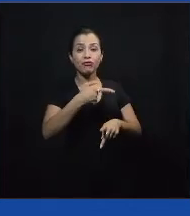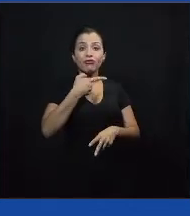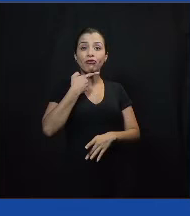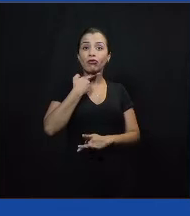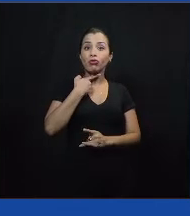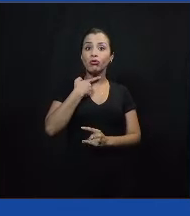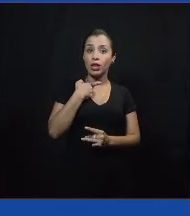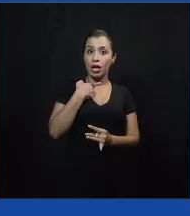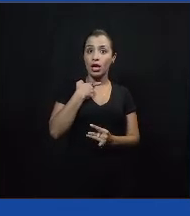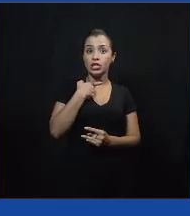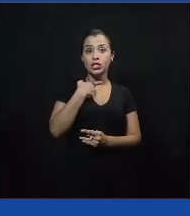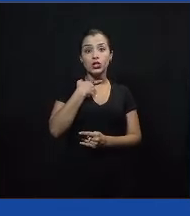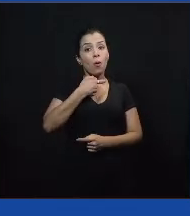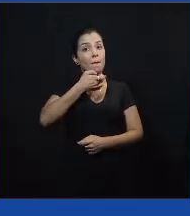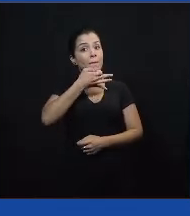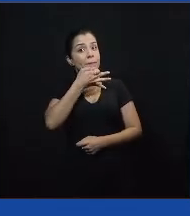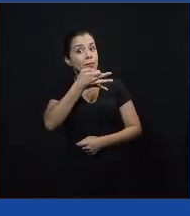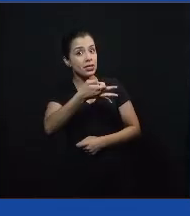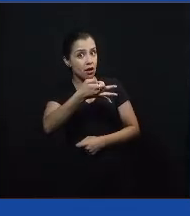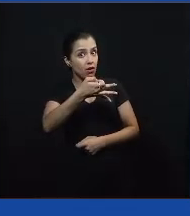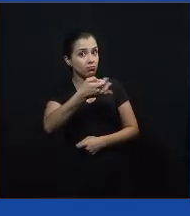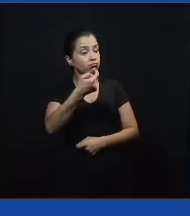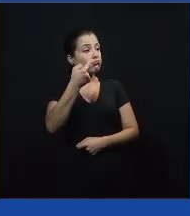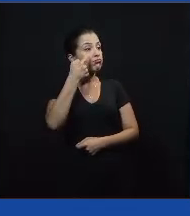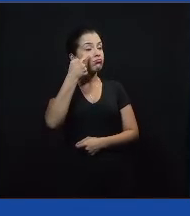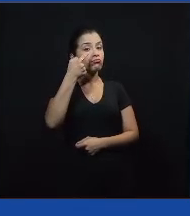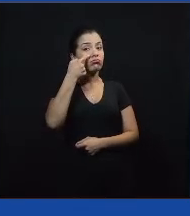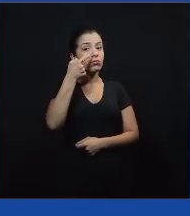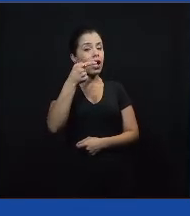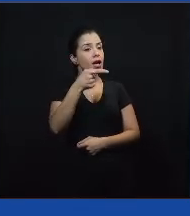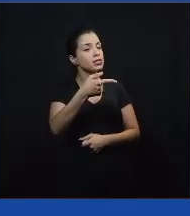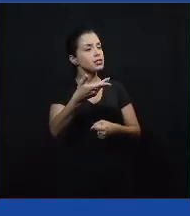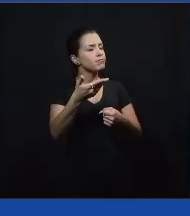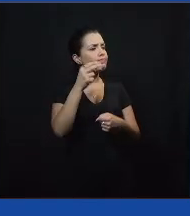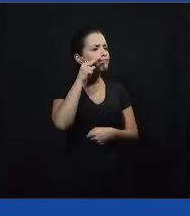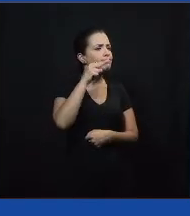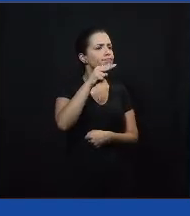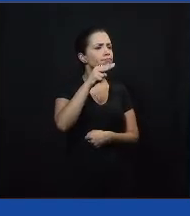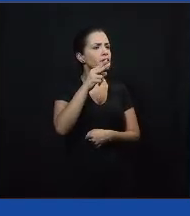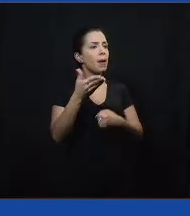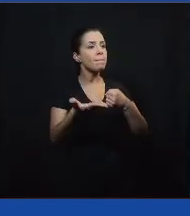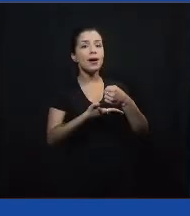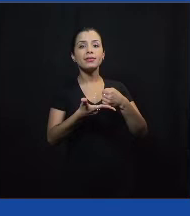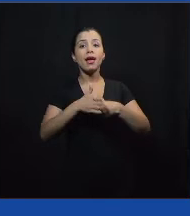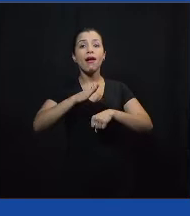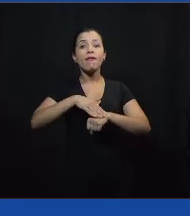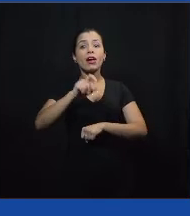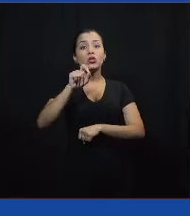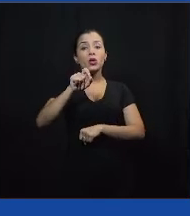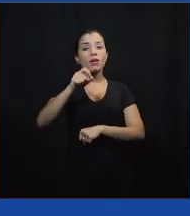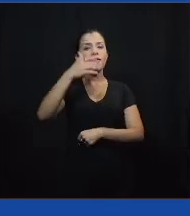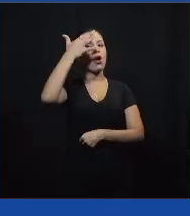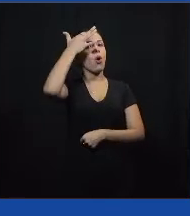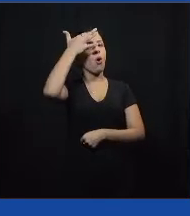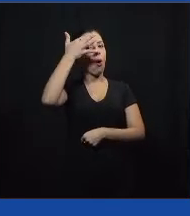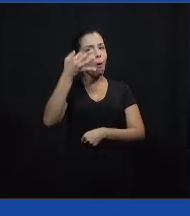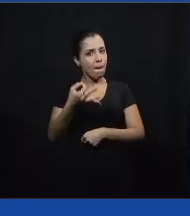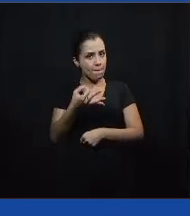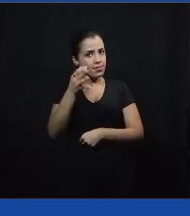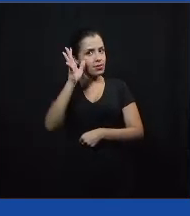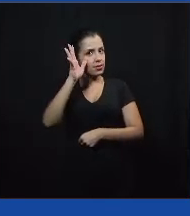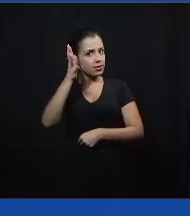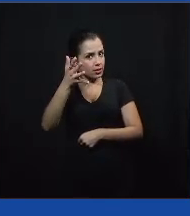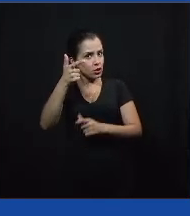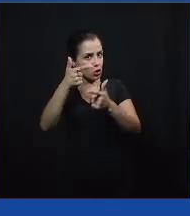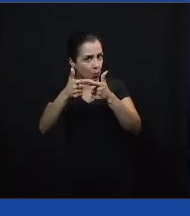vontade de opinião pública também, com base nisso, o que a gente faz? Então, compreendemos aí, vamos compreender aí quais são as causas, as raízes do